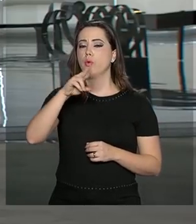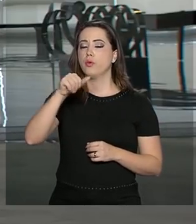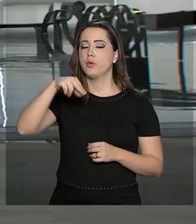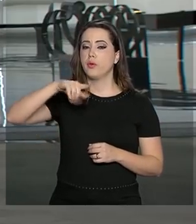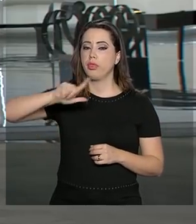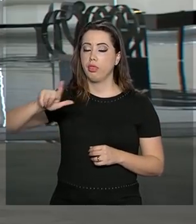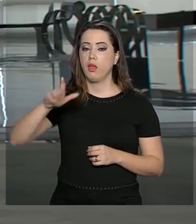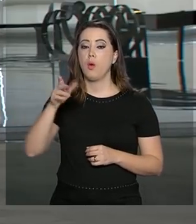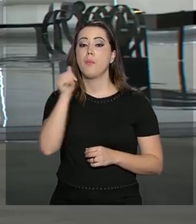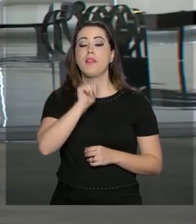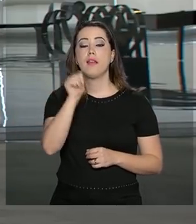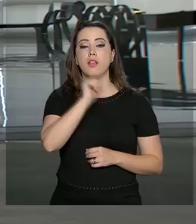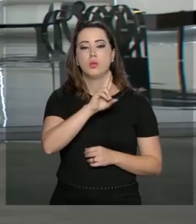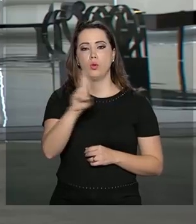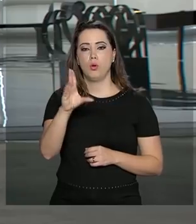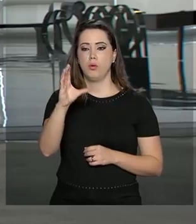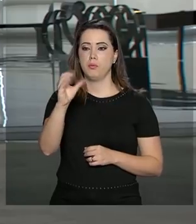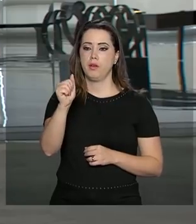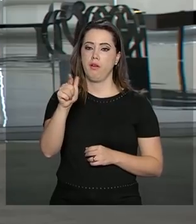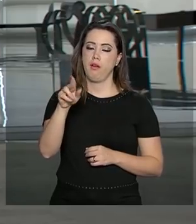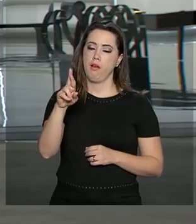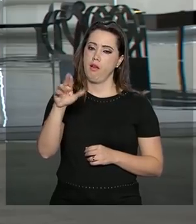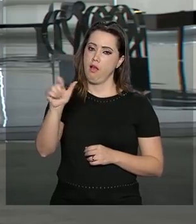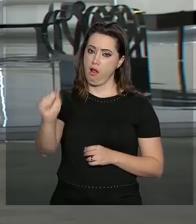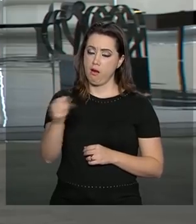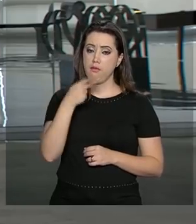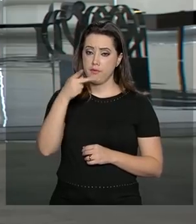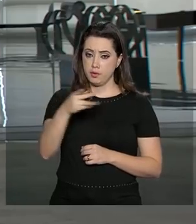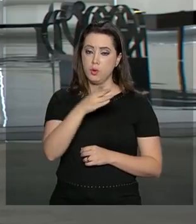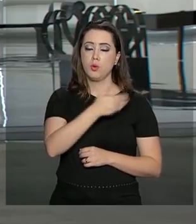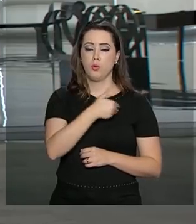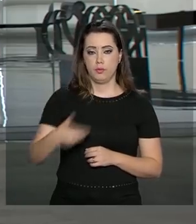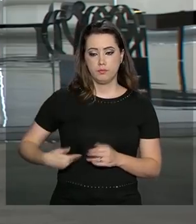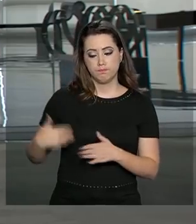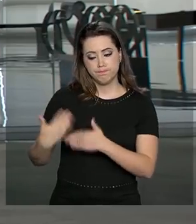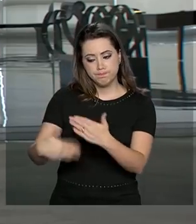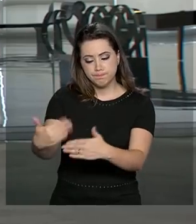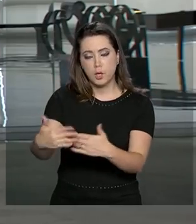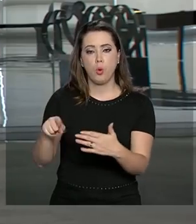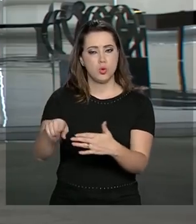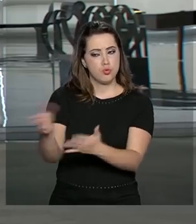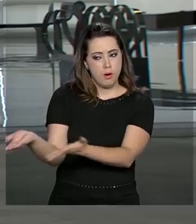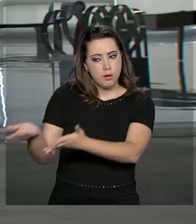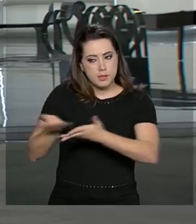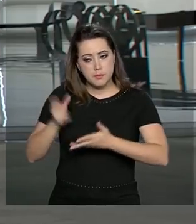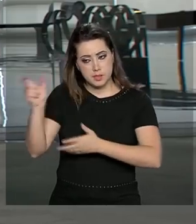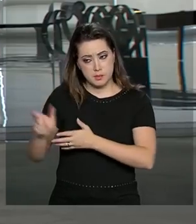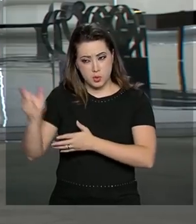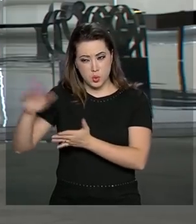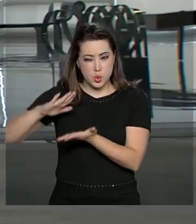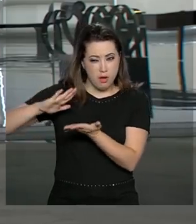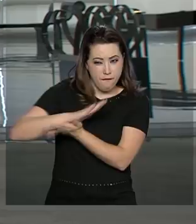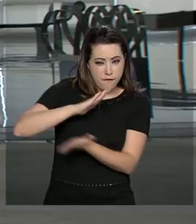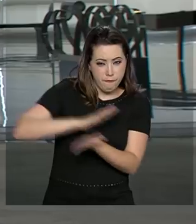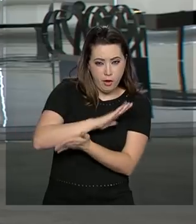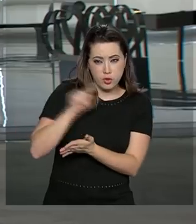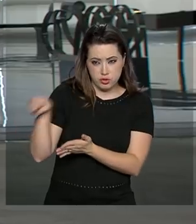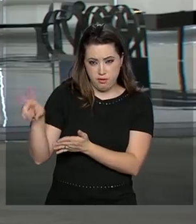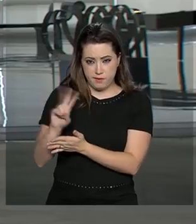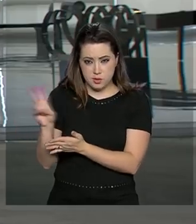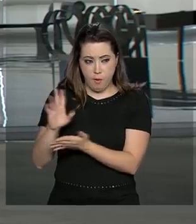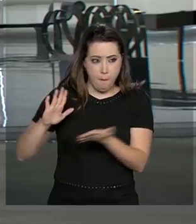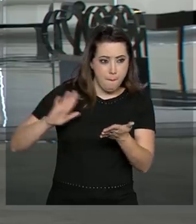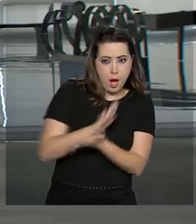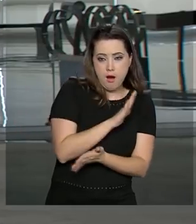governo brasileiro vai continuar recebendo os imigrantes que fogem da crise humanitária na Venezuela. Mas, segundo ela,